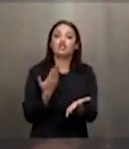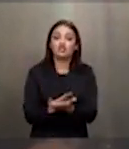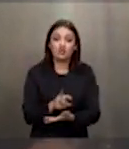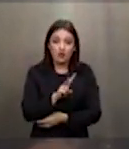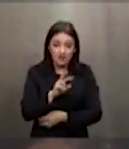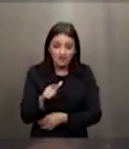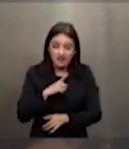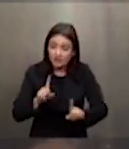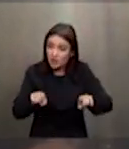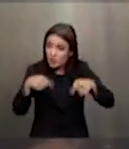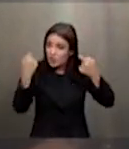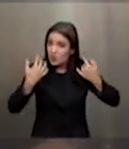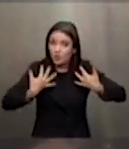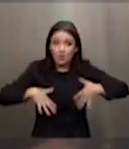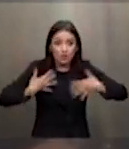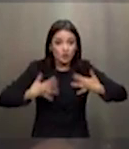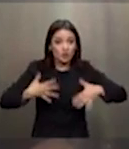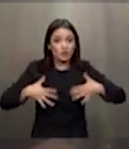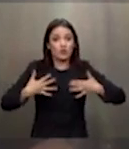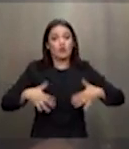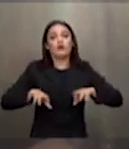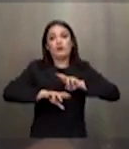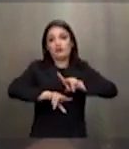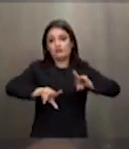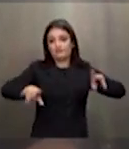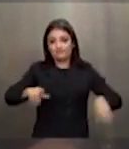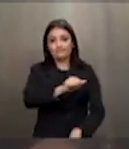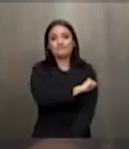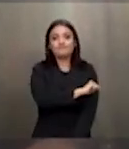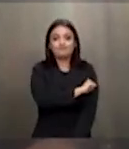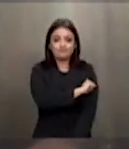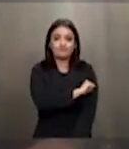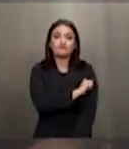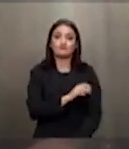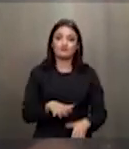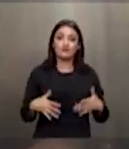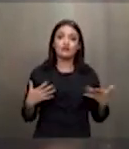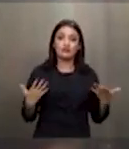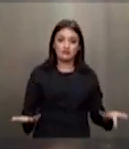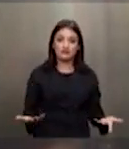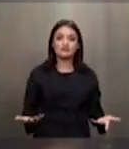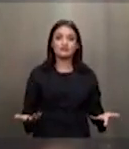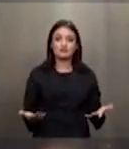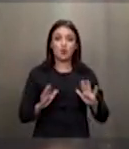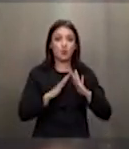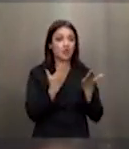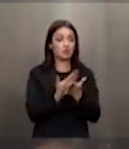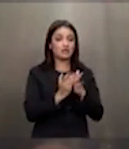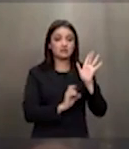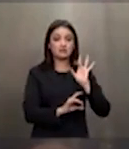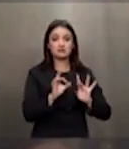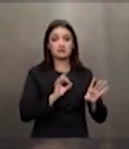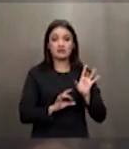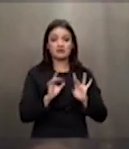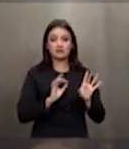desafios para responder a diversidade dos estudantes onde a diversidade dos estudantes do público-alvo da educação especial é apenas